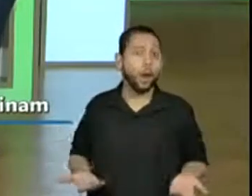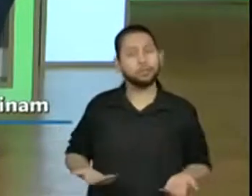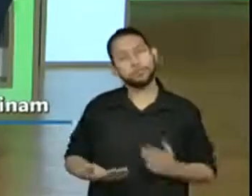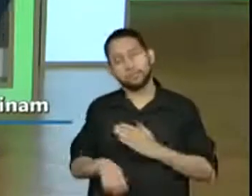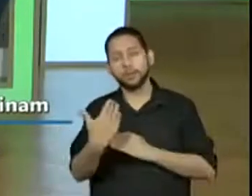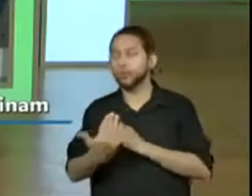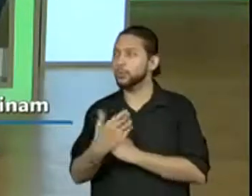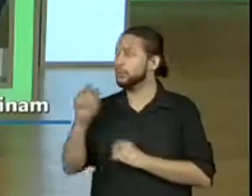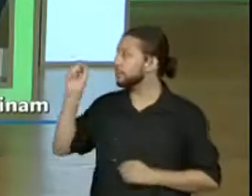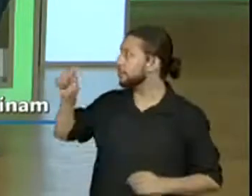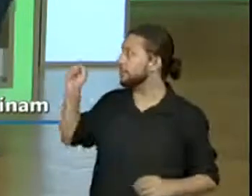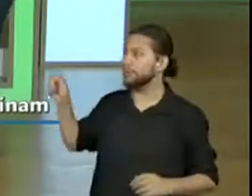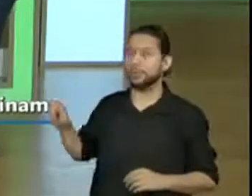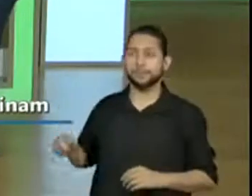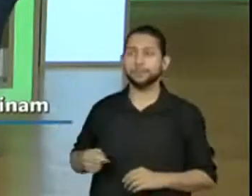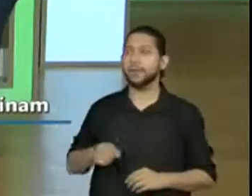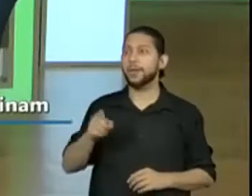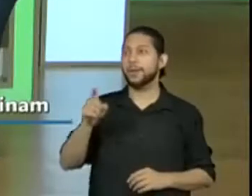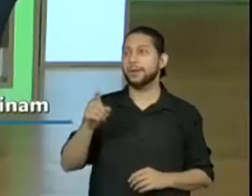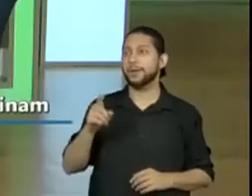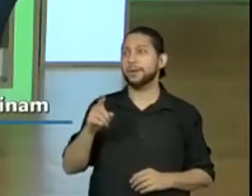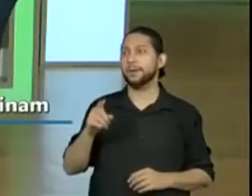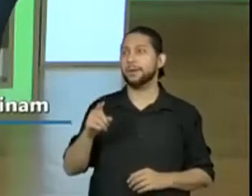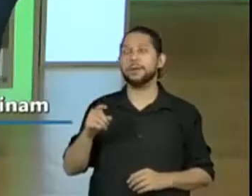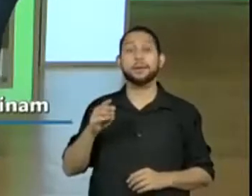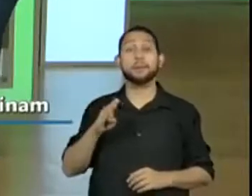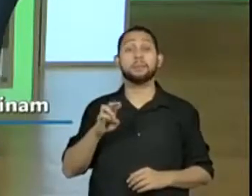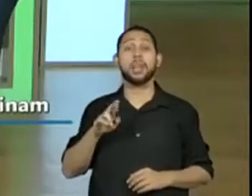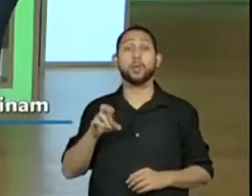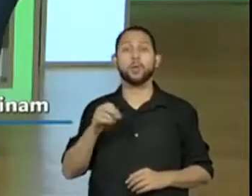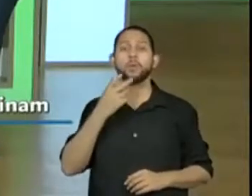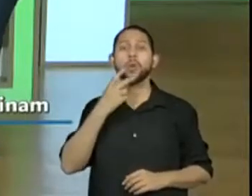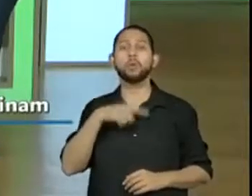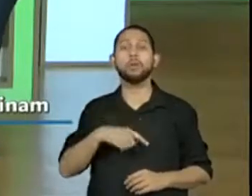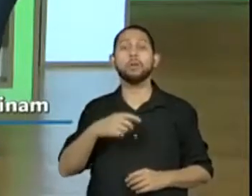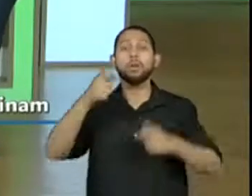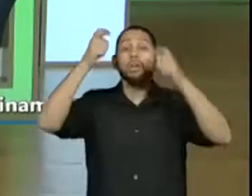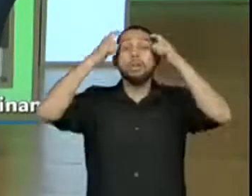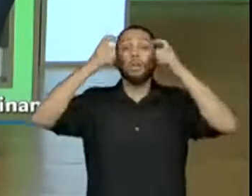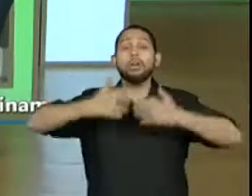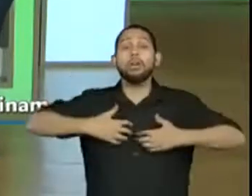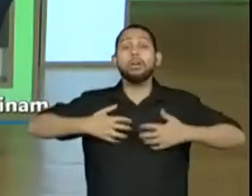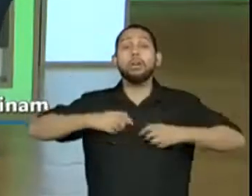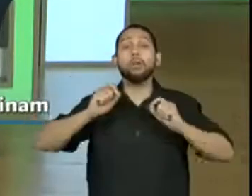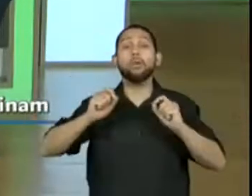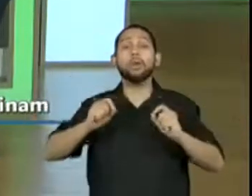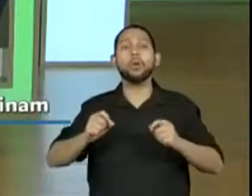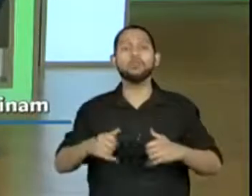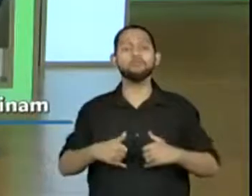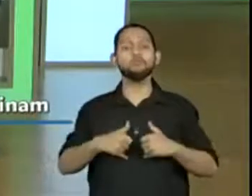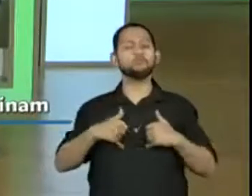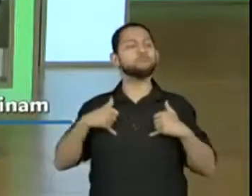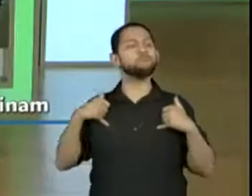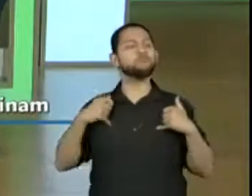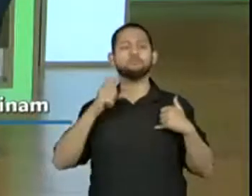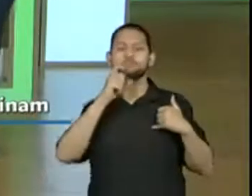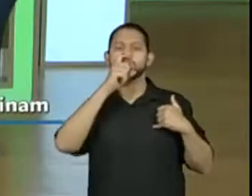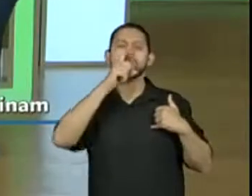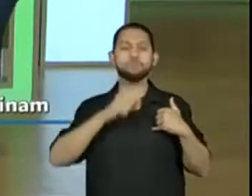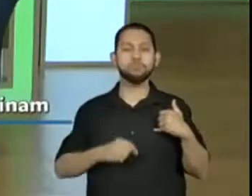Legal. O Breno falou para a professora. Arrugante. A professora Maria de Fátima colocou ditador. falou ruim.